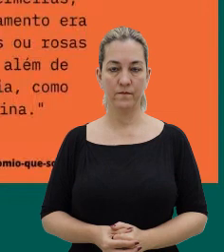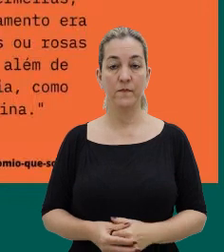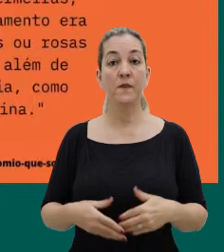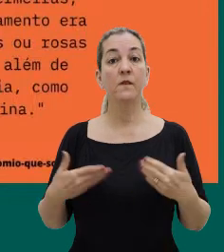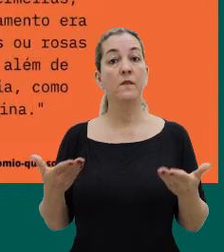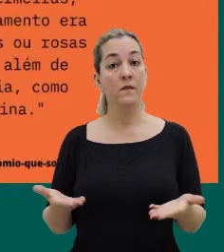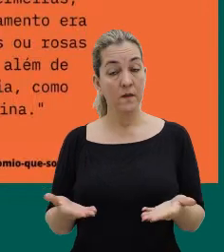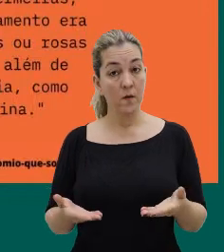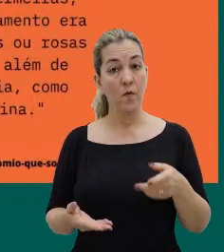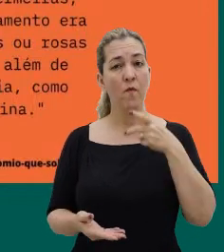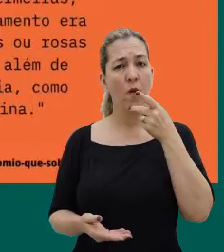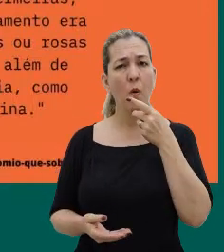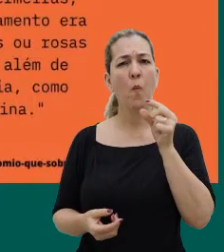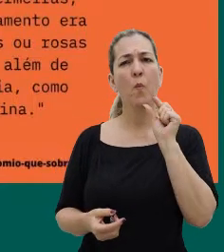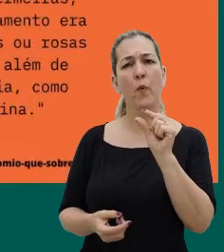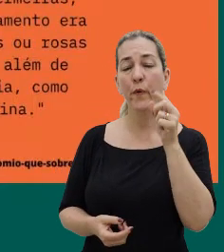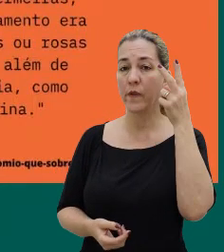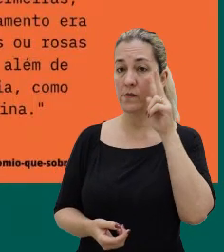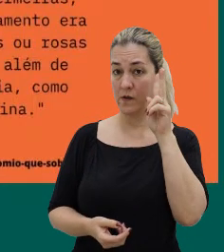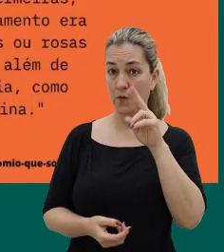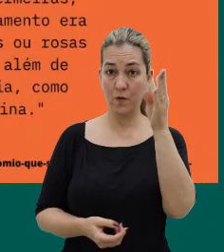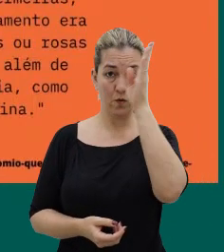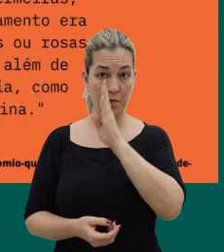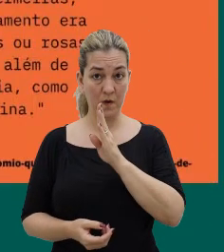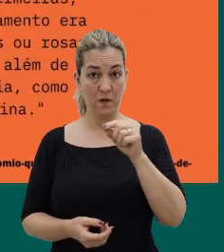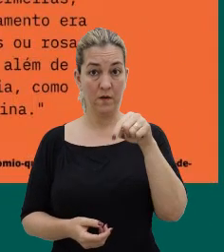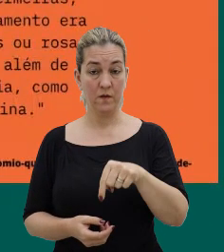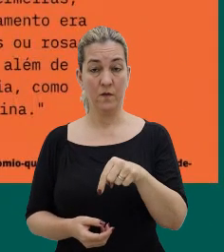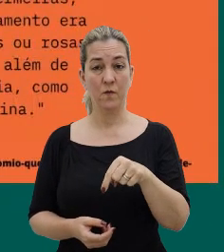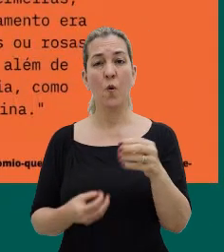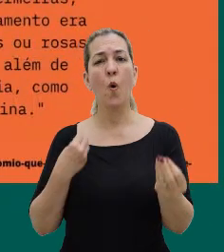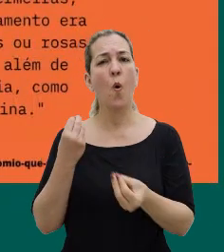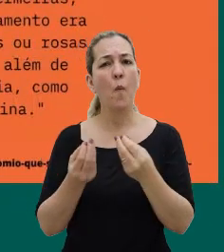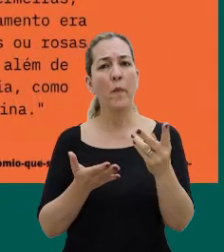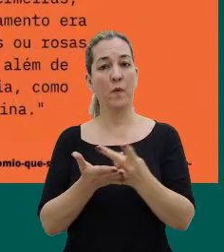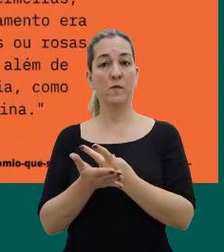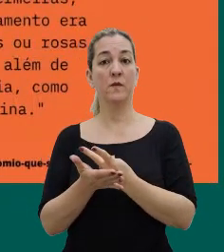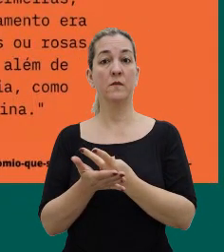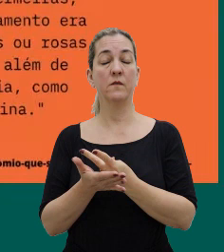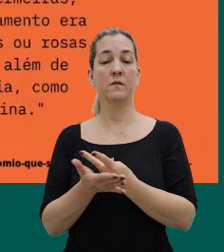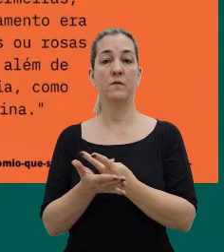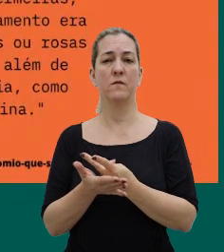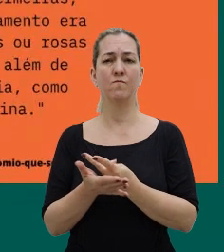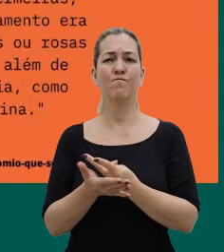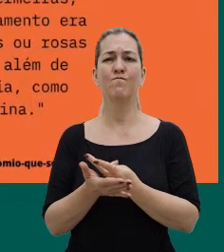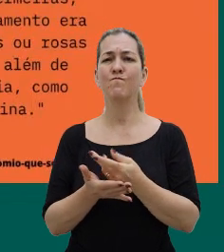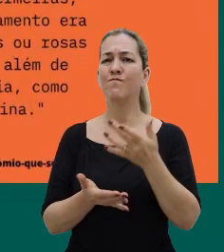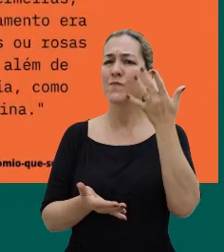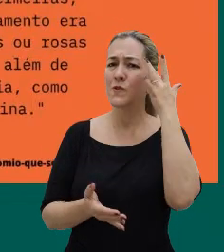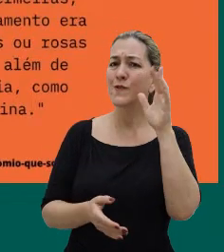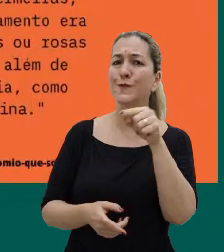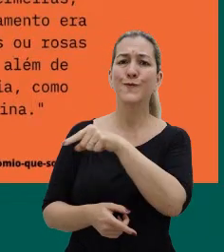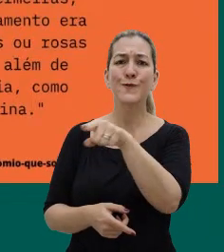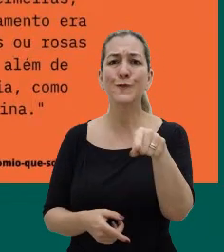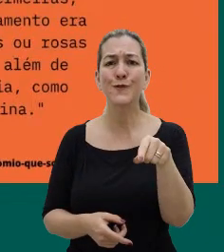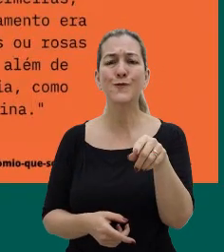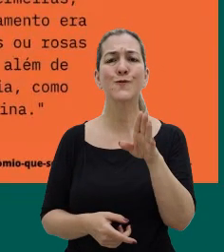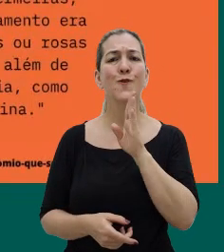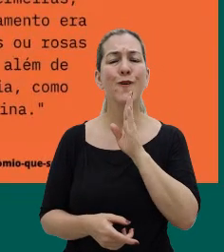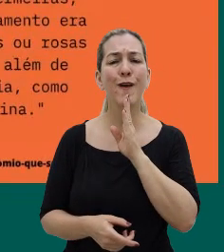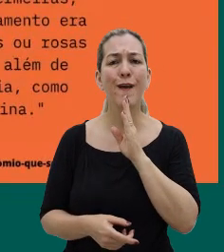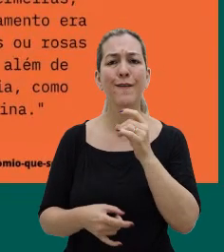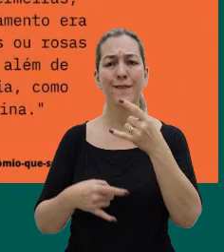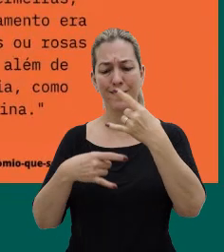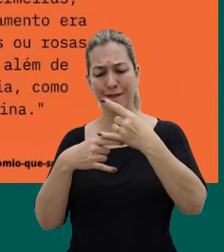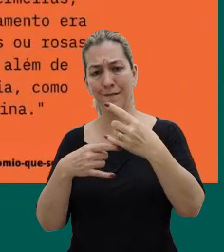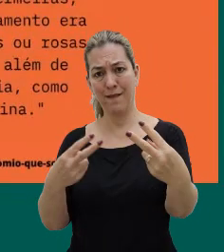Então, assim, para falar um pouquinho da história, né, do Brasil, assim, de como aconteceu, não sei se vocês conhecem, né, vocês que estão assistindo